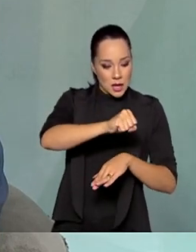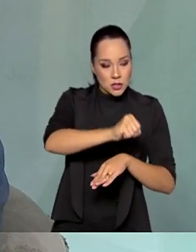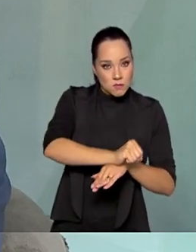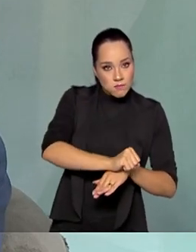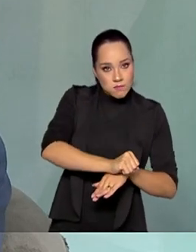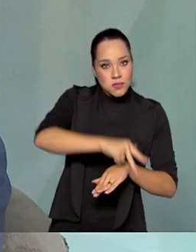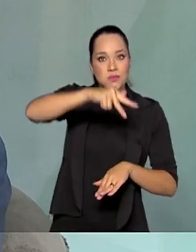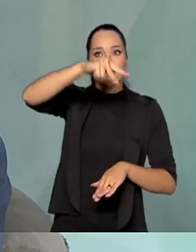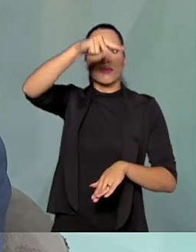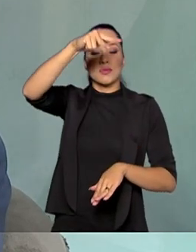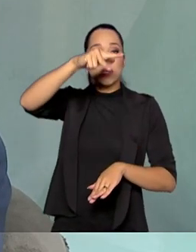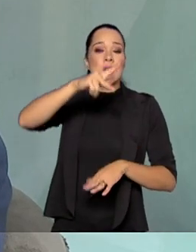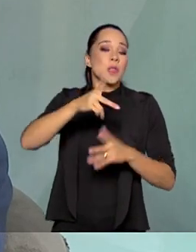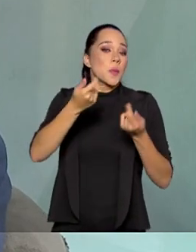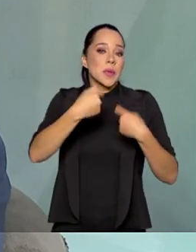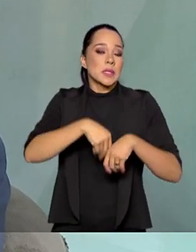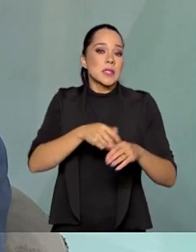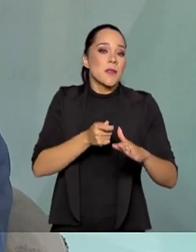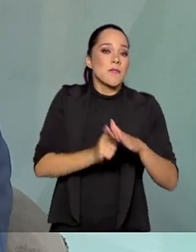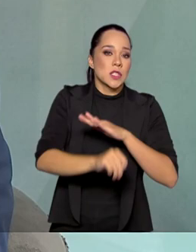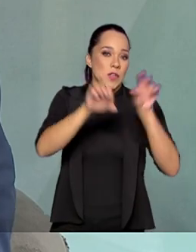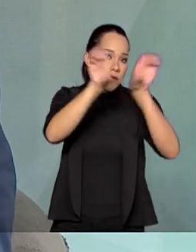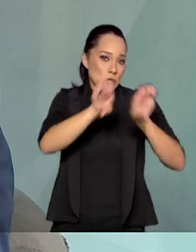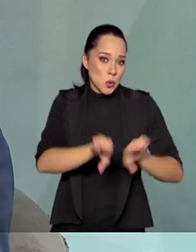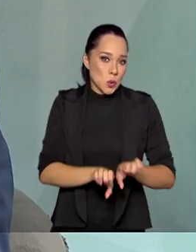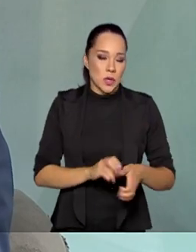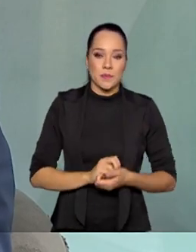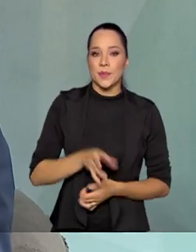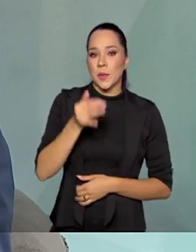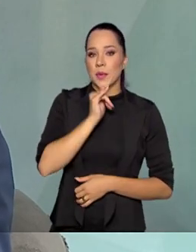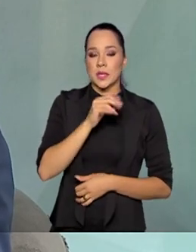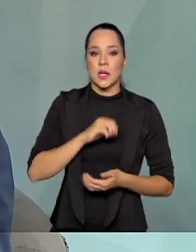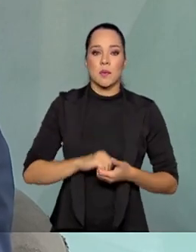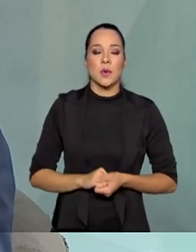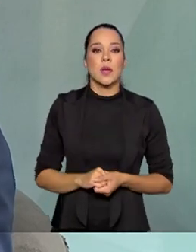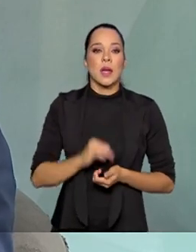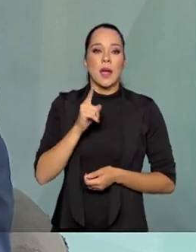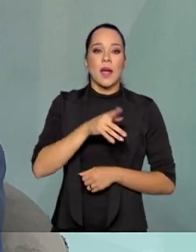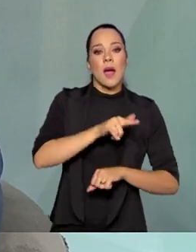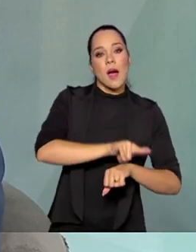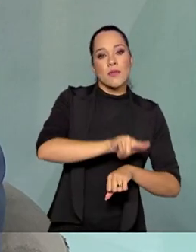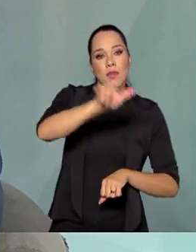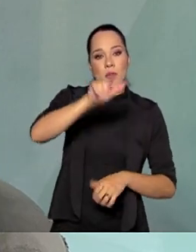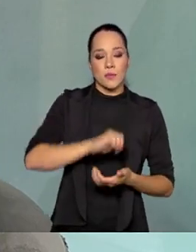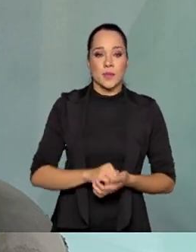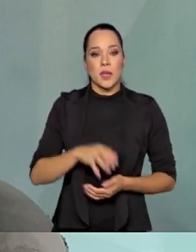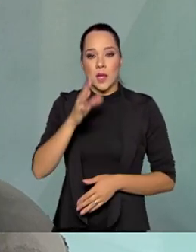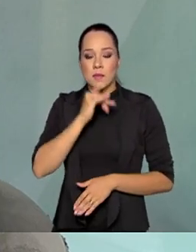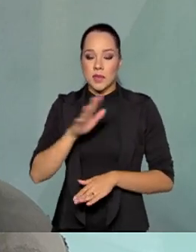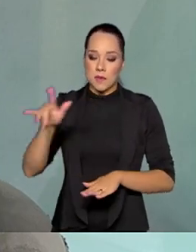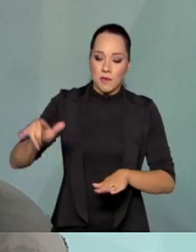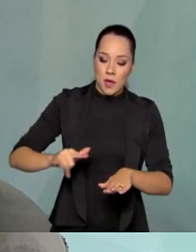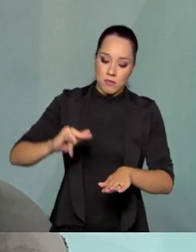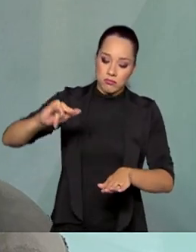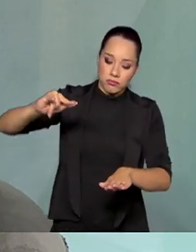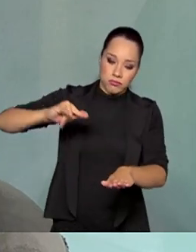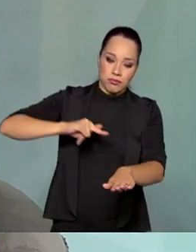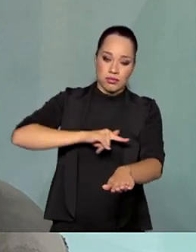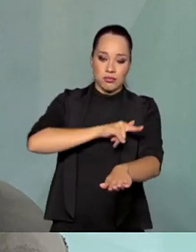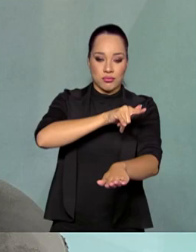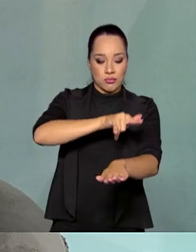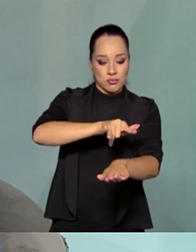mínimo de investimento de infraestrutura possível. Um dos exemplos é lançamento a partir de avião. Então, o avião chega, estaciona no